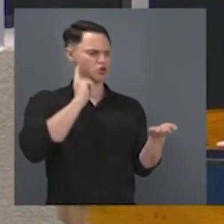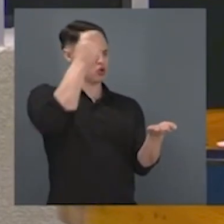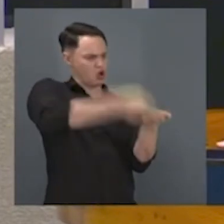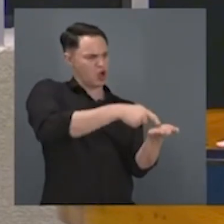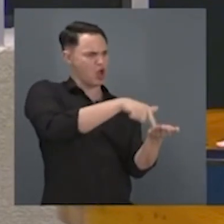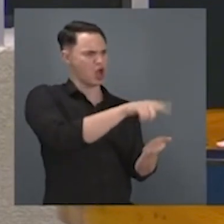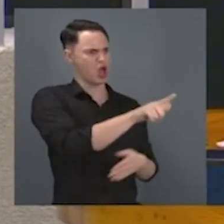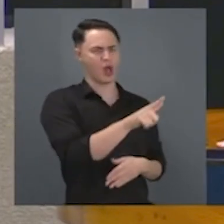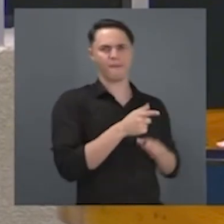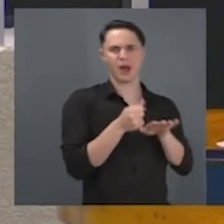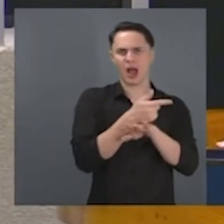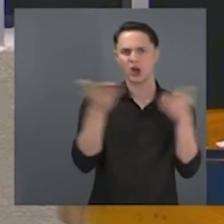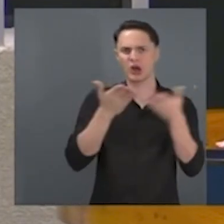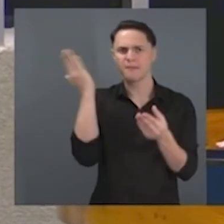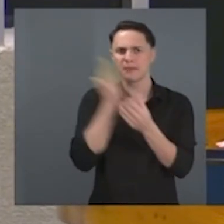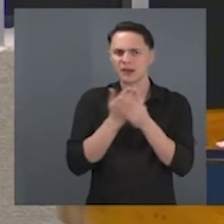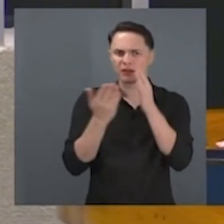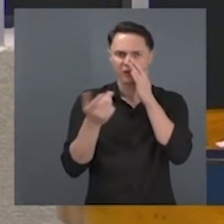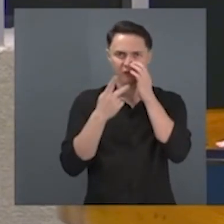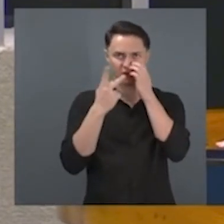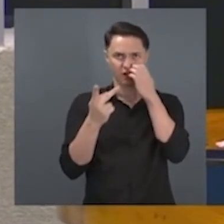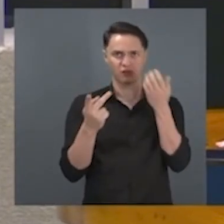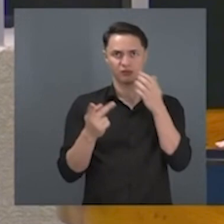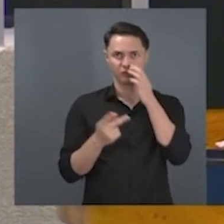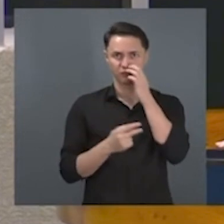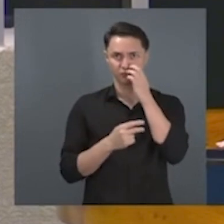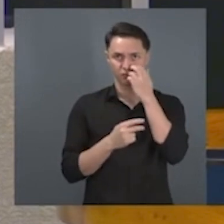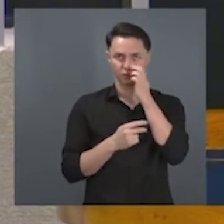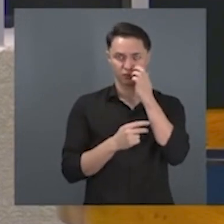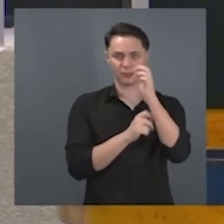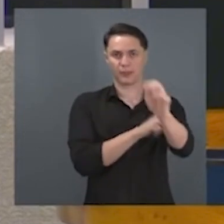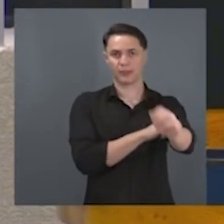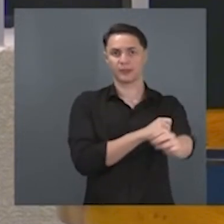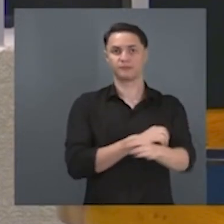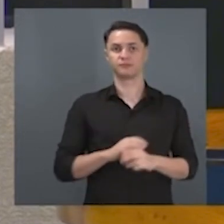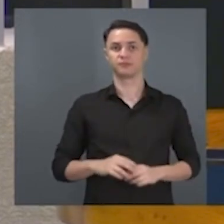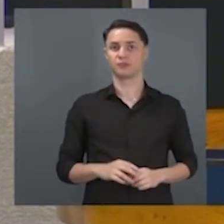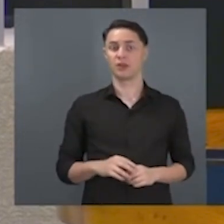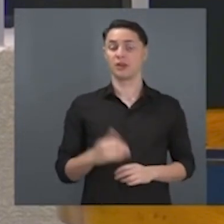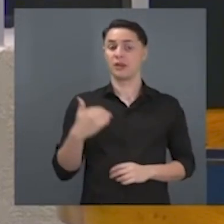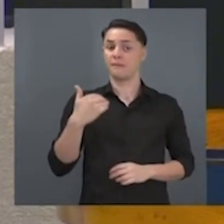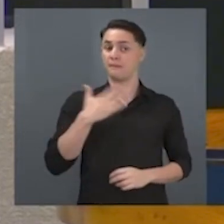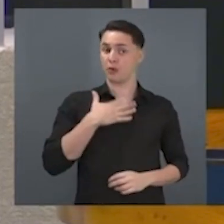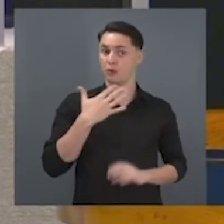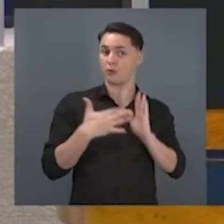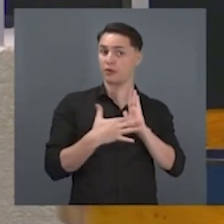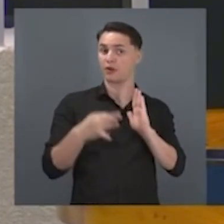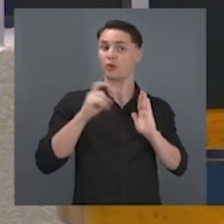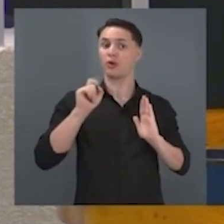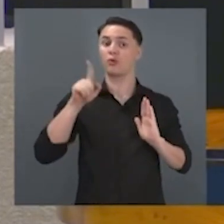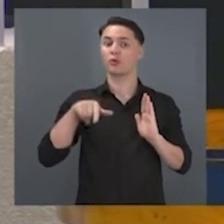brigando por versões. Eu sou a favor de que, se existe